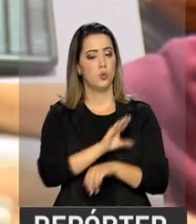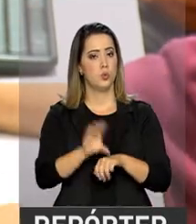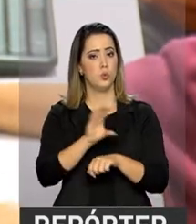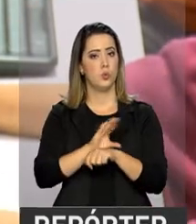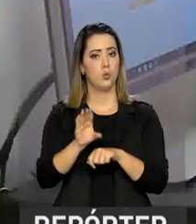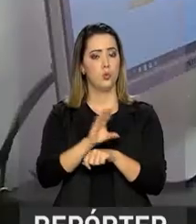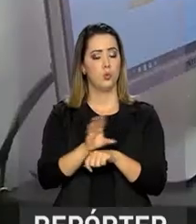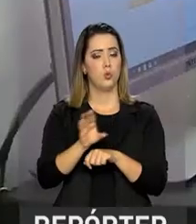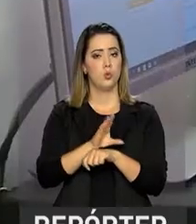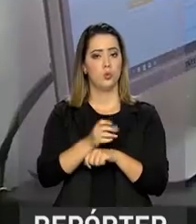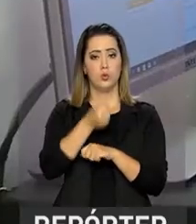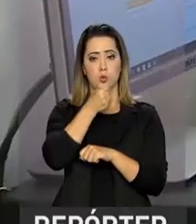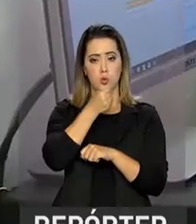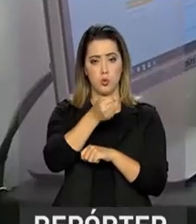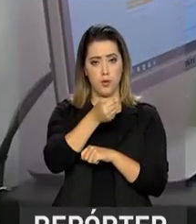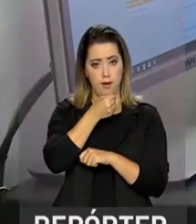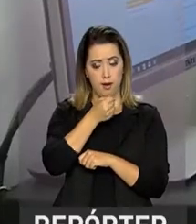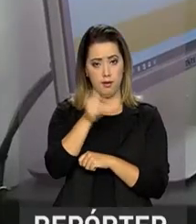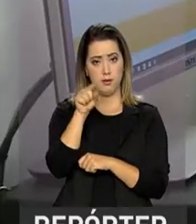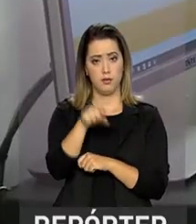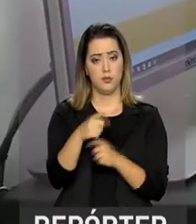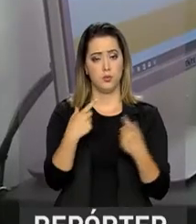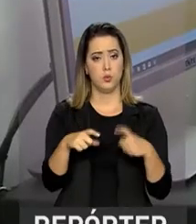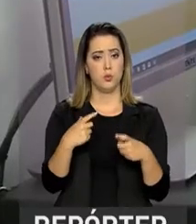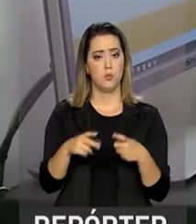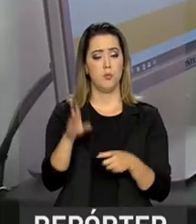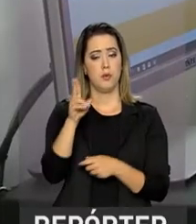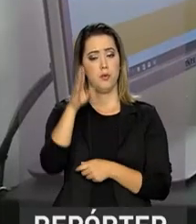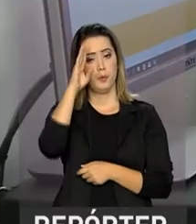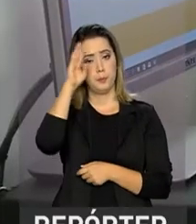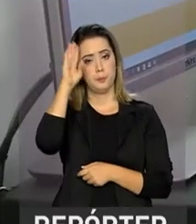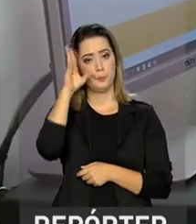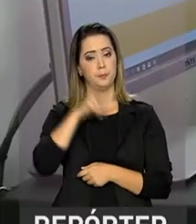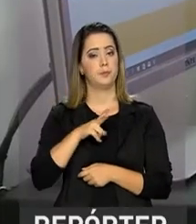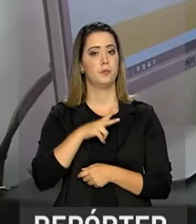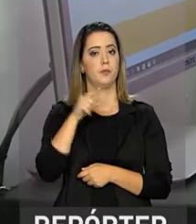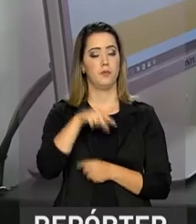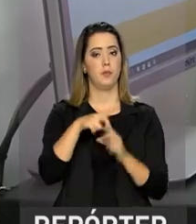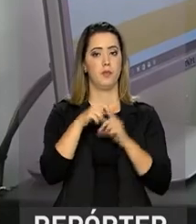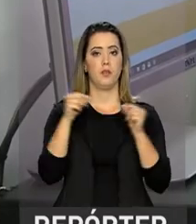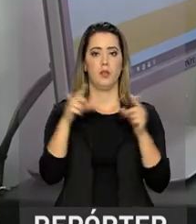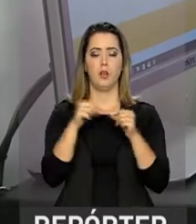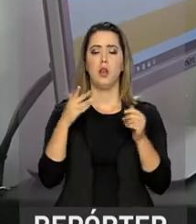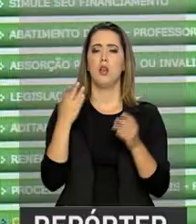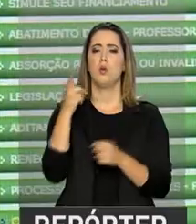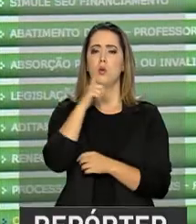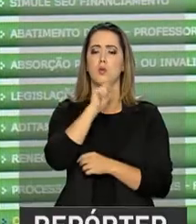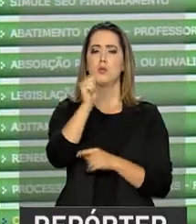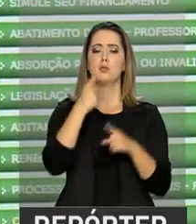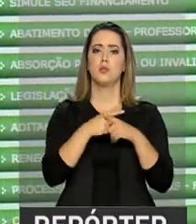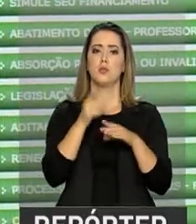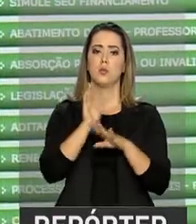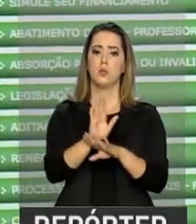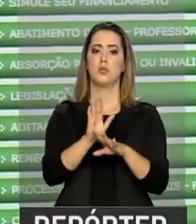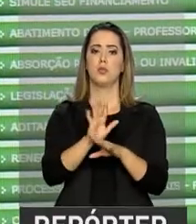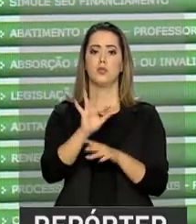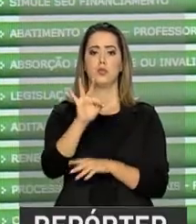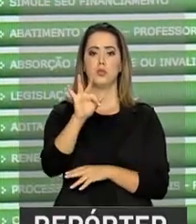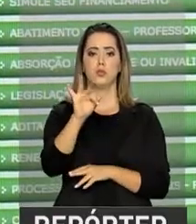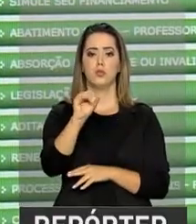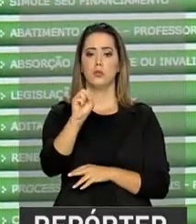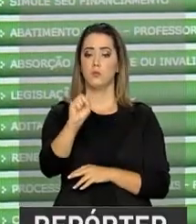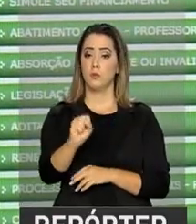jornalismo em uma instituição de ensino particular em Brasília. Ela chegou até aqui com a ajuda do FIES,